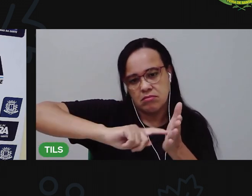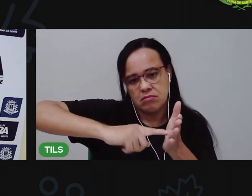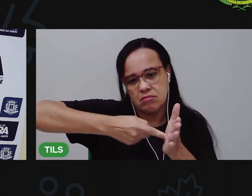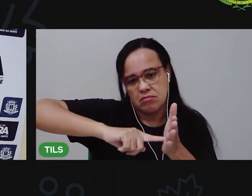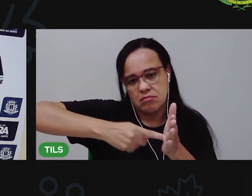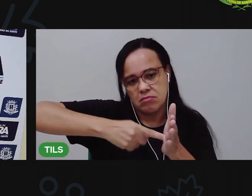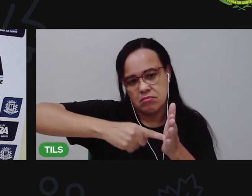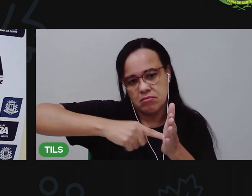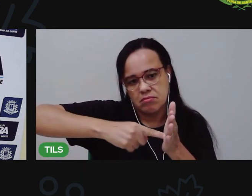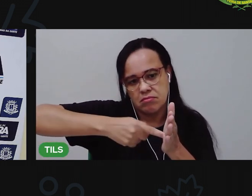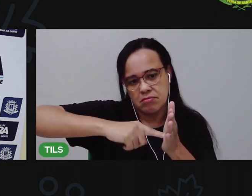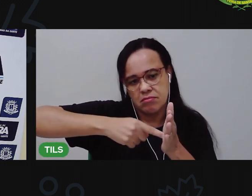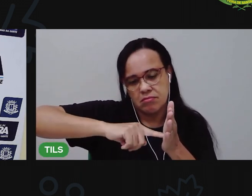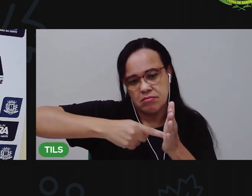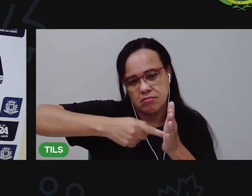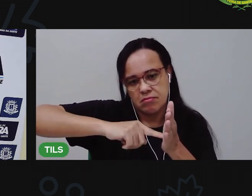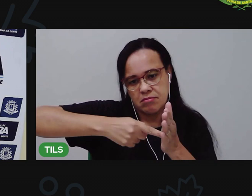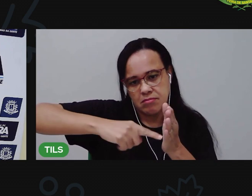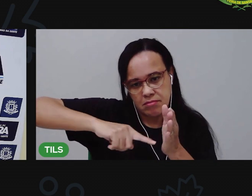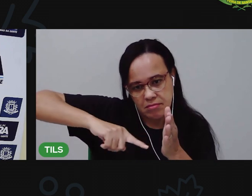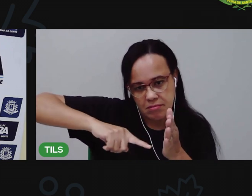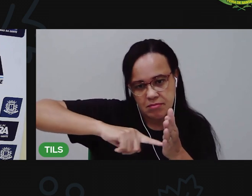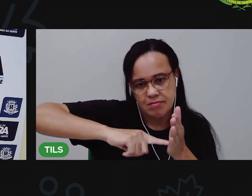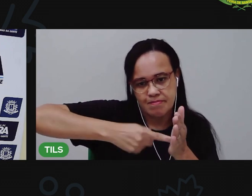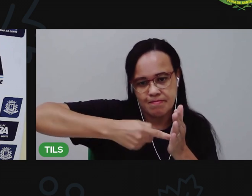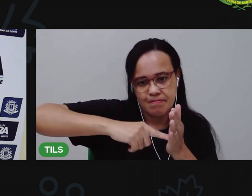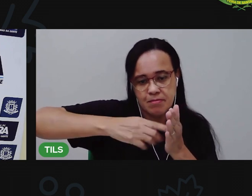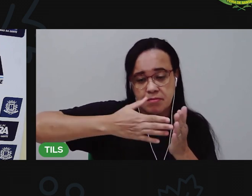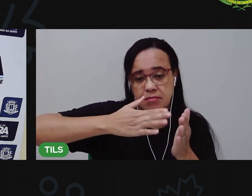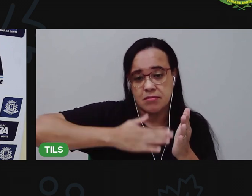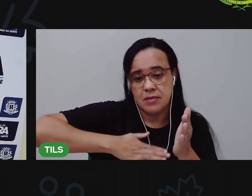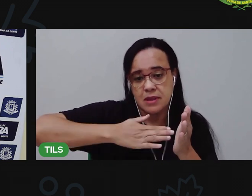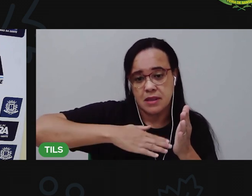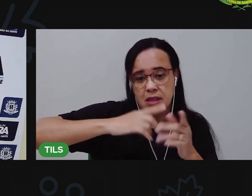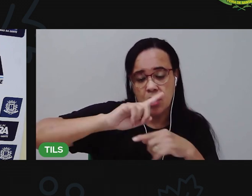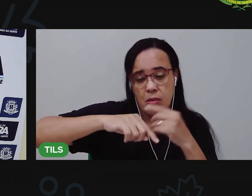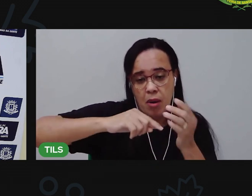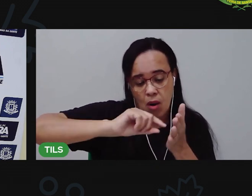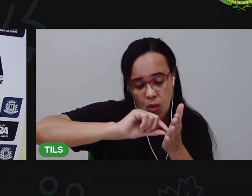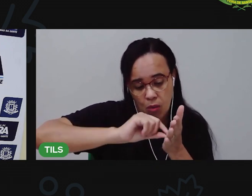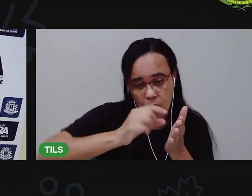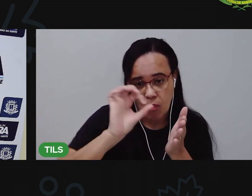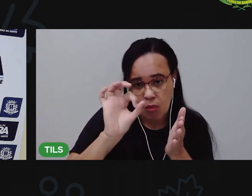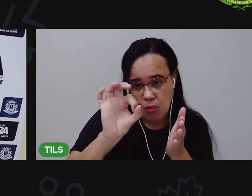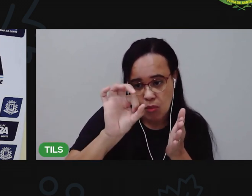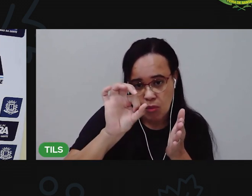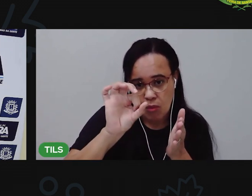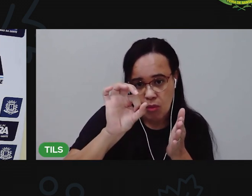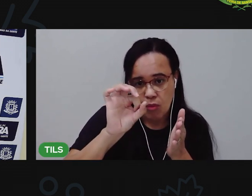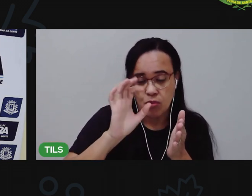Você vai, ó, empurrando devagarzinho até formar um furo. Tá vendo?